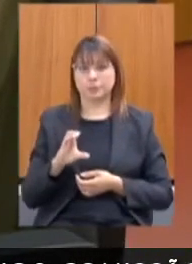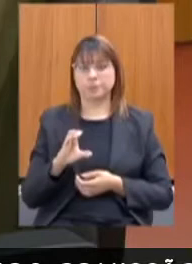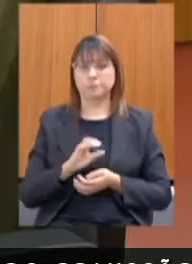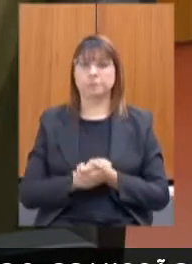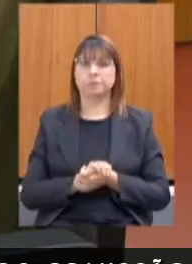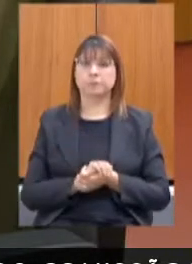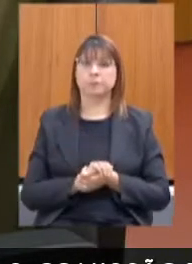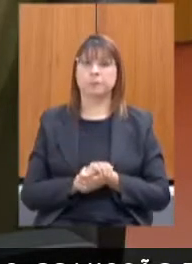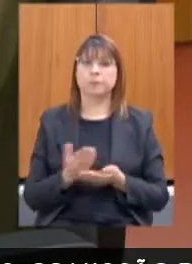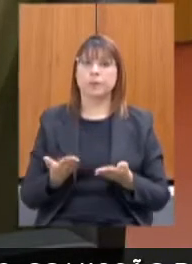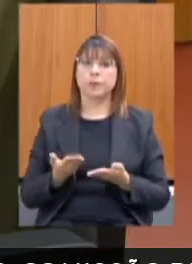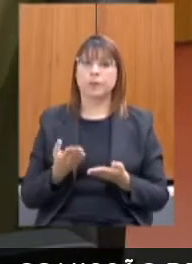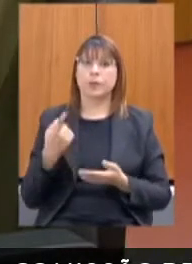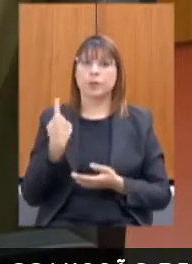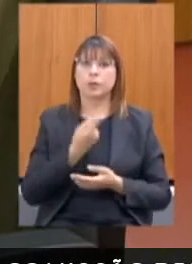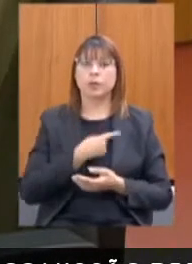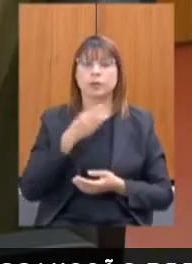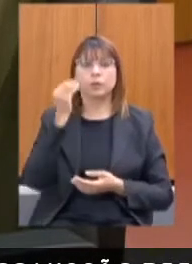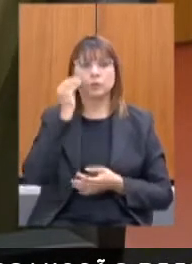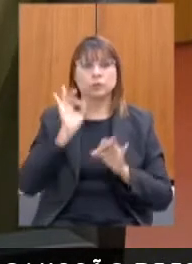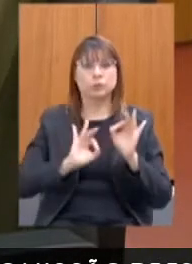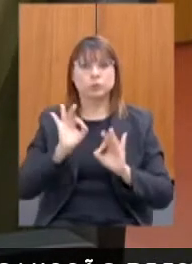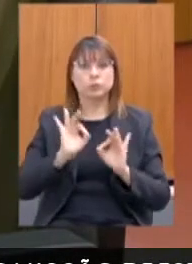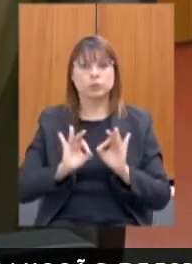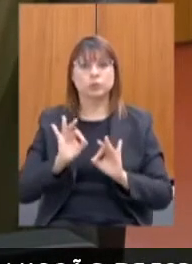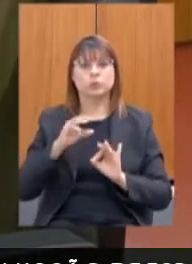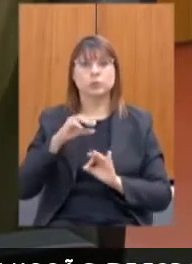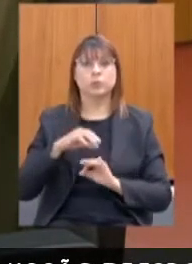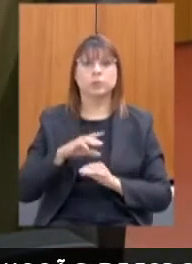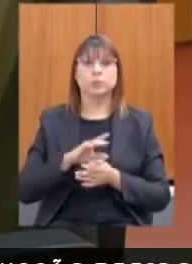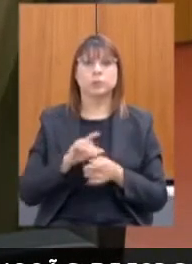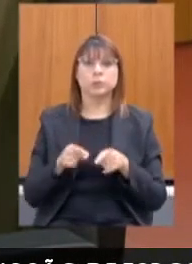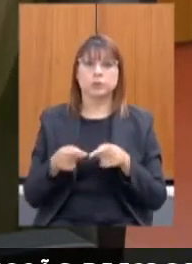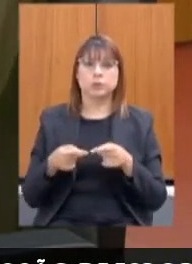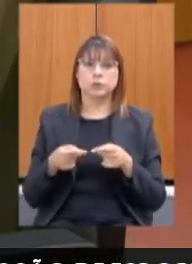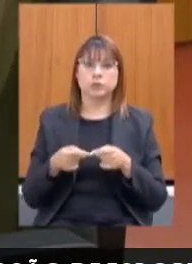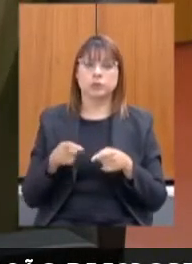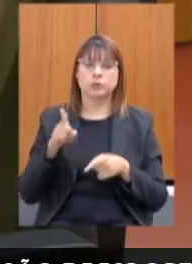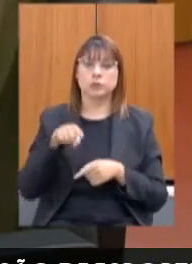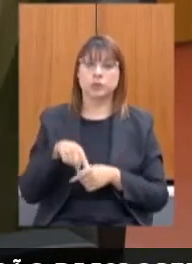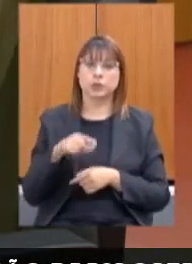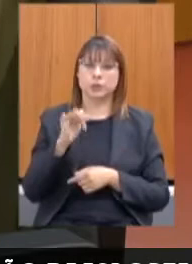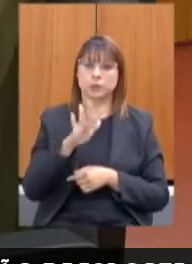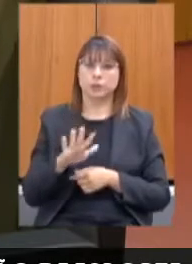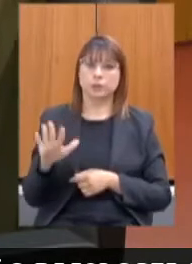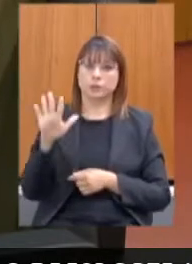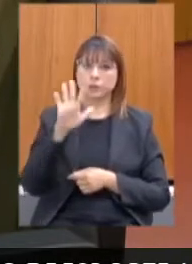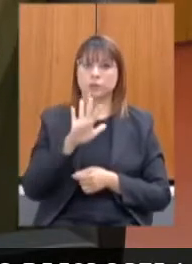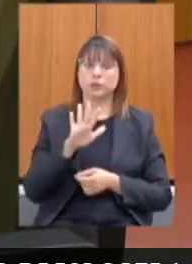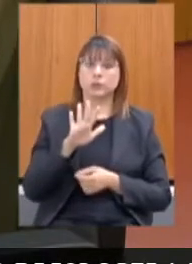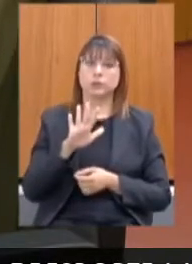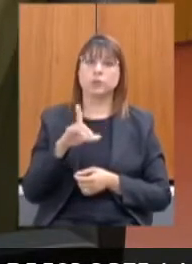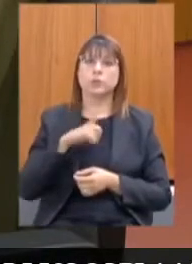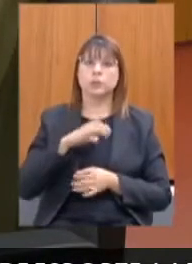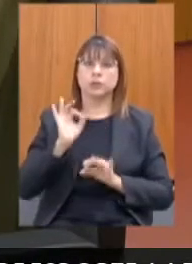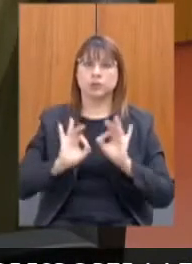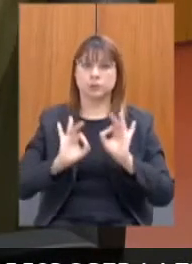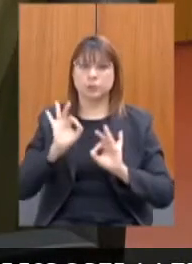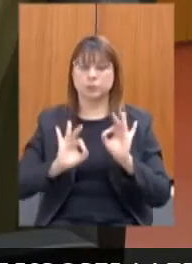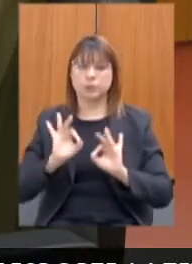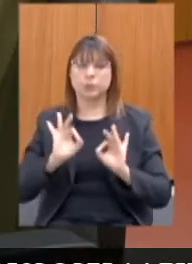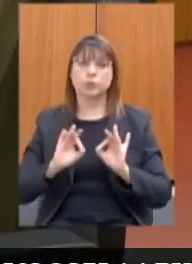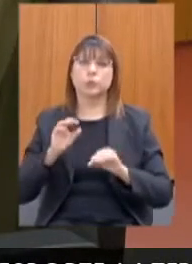nós estamos elaborando mapas para as 27 unidades da federação. Nós desenvolvemos metodologia,